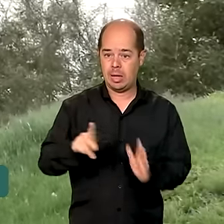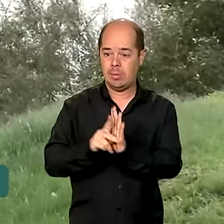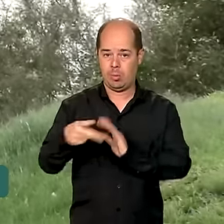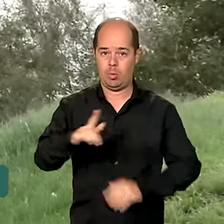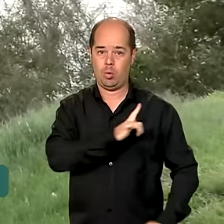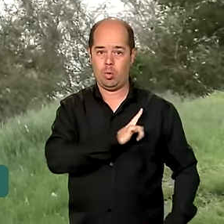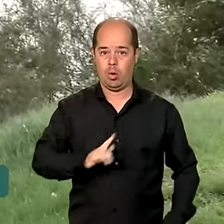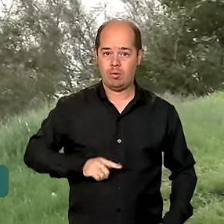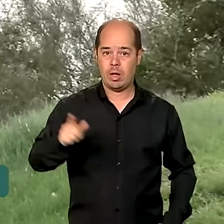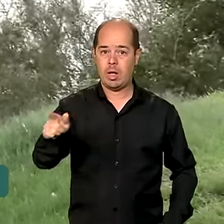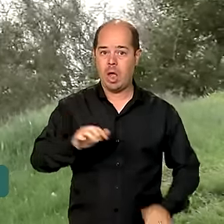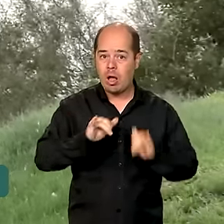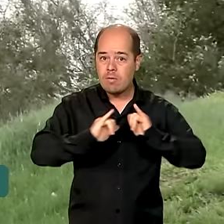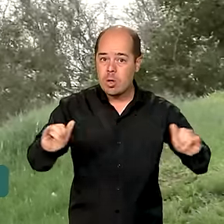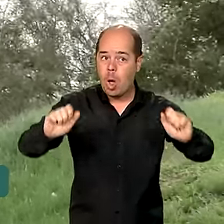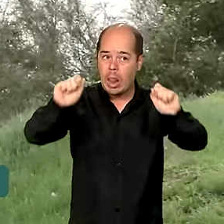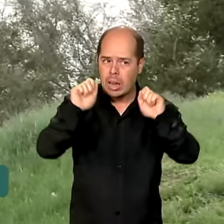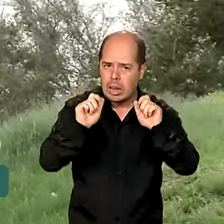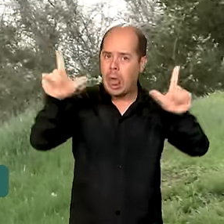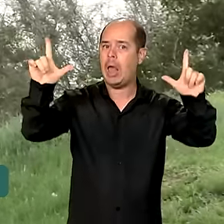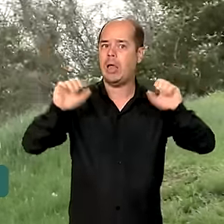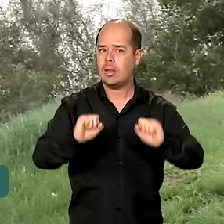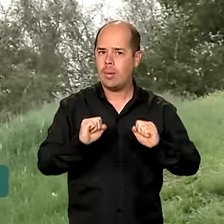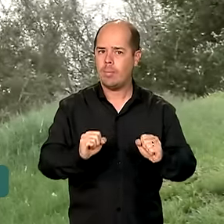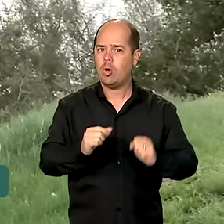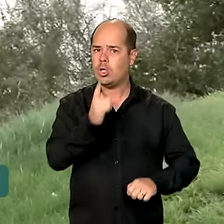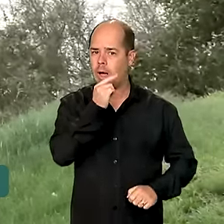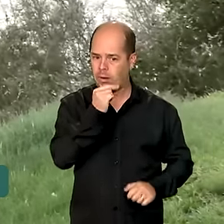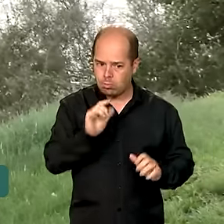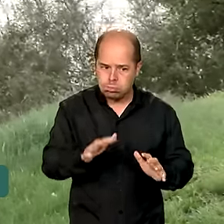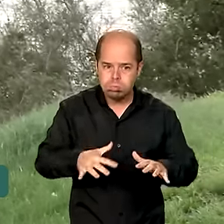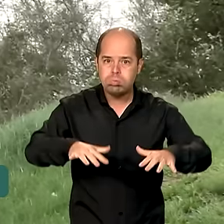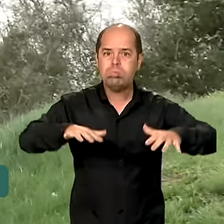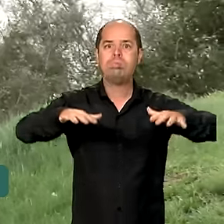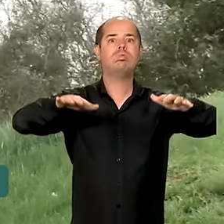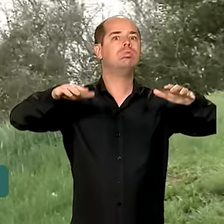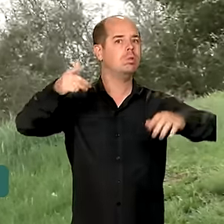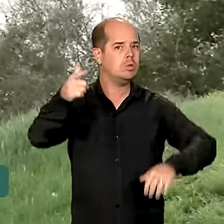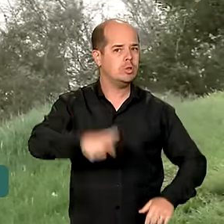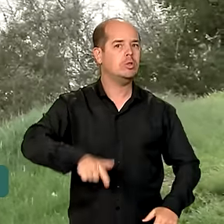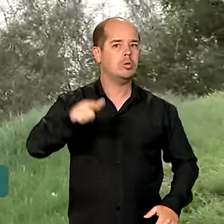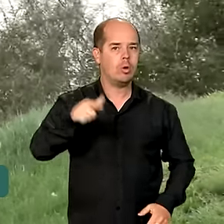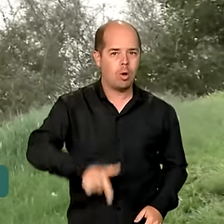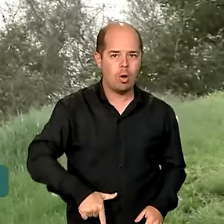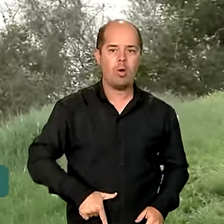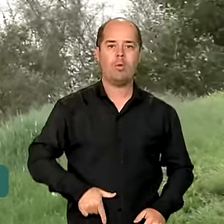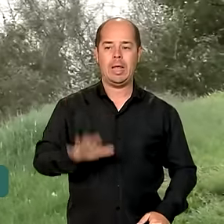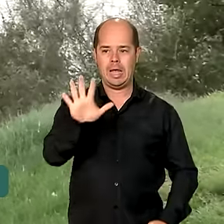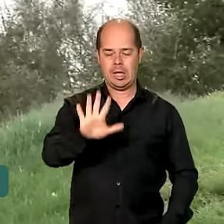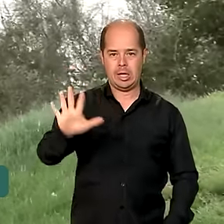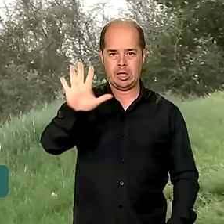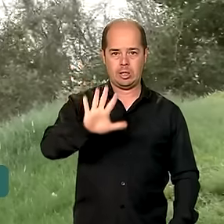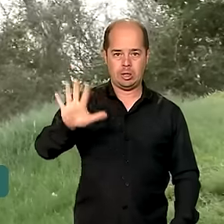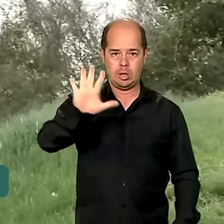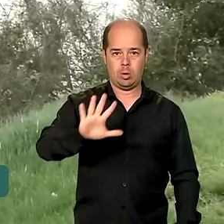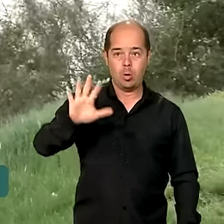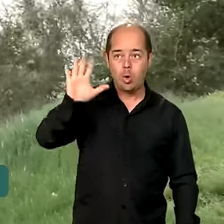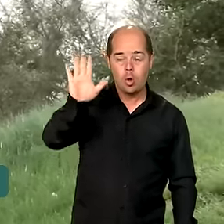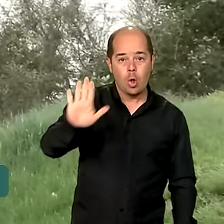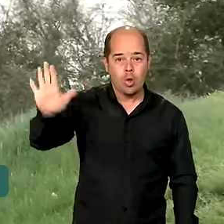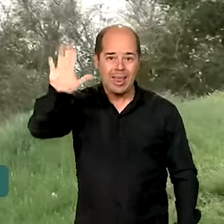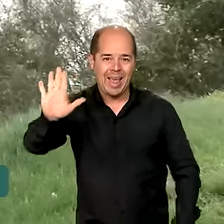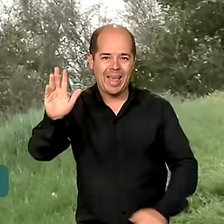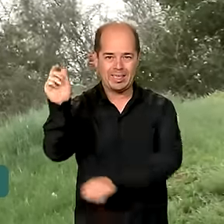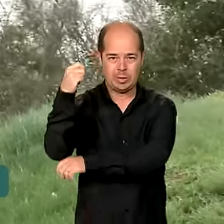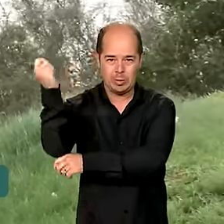novas inundações no Estado. Esse alerta vale para a região Nordeste e Sudeste do Rio Grande do Sul